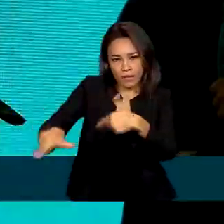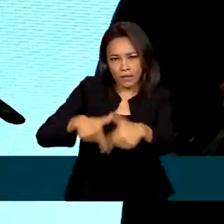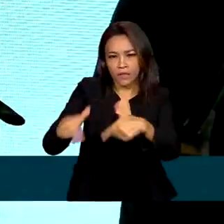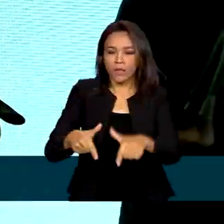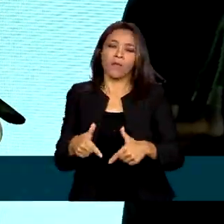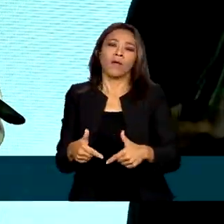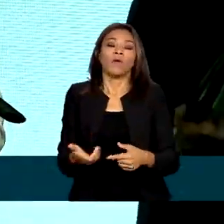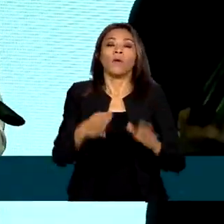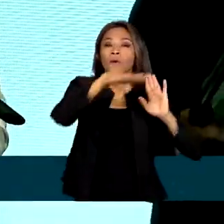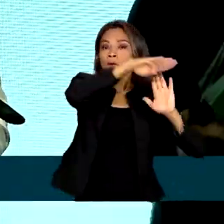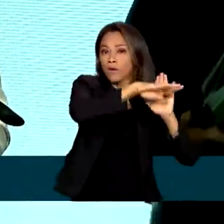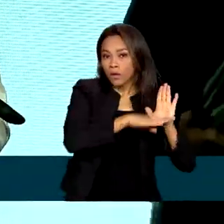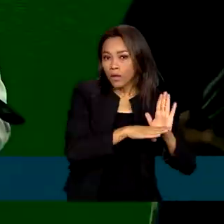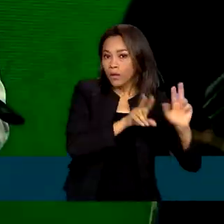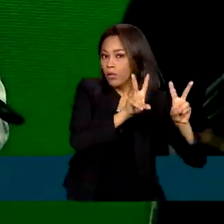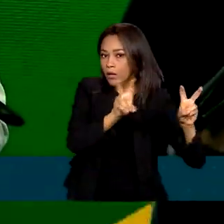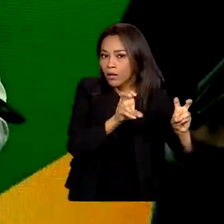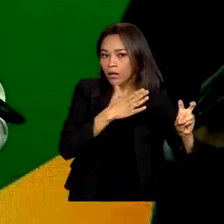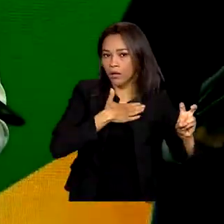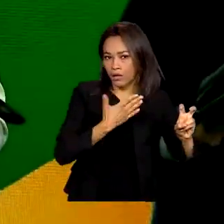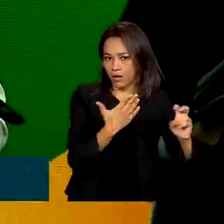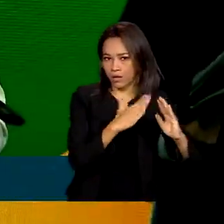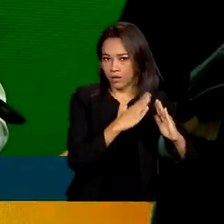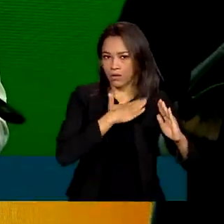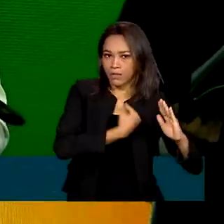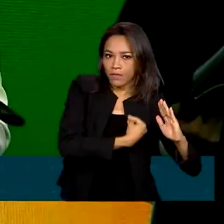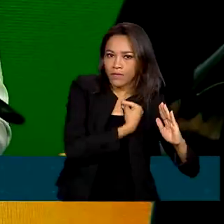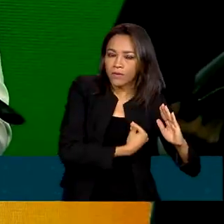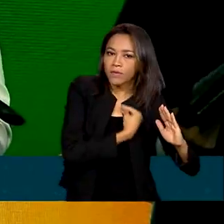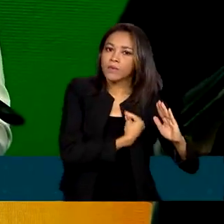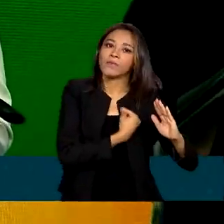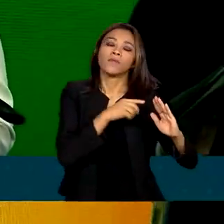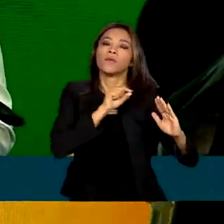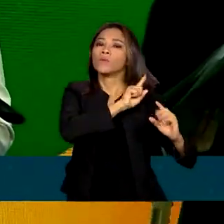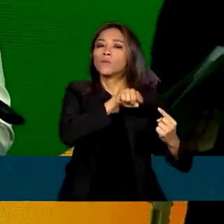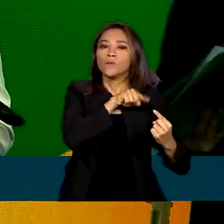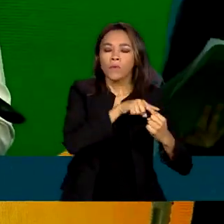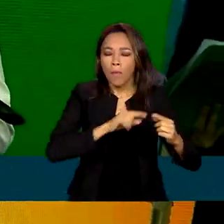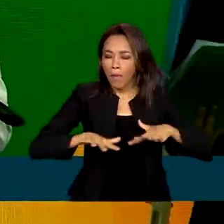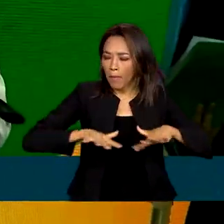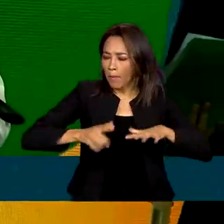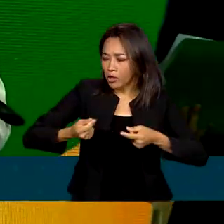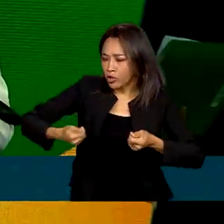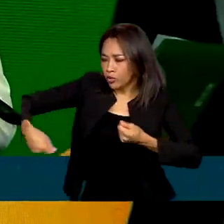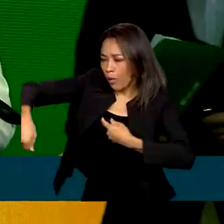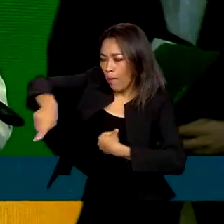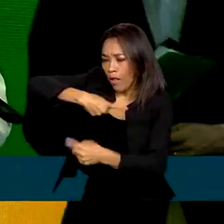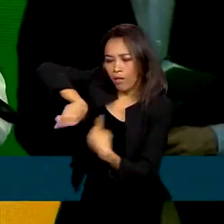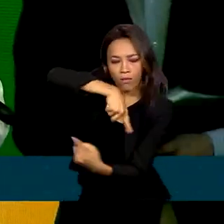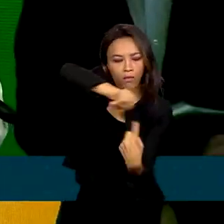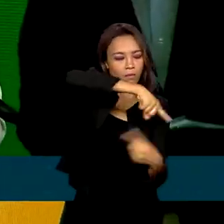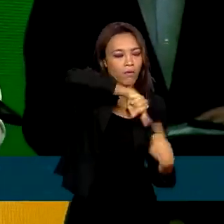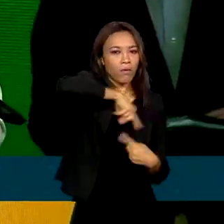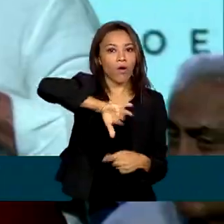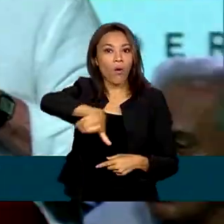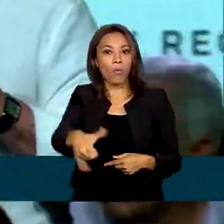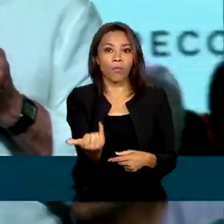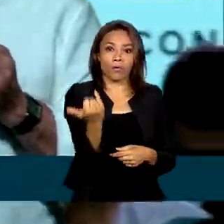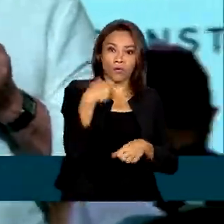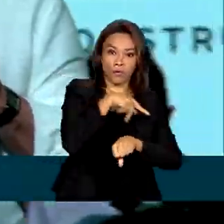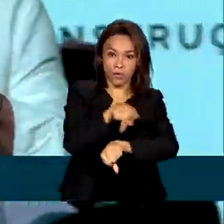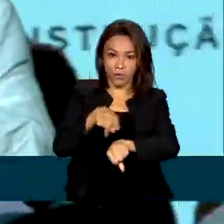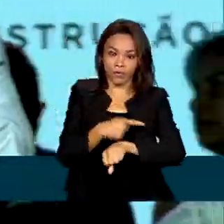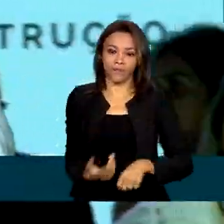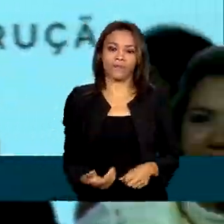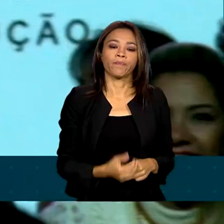Minha Casa Minha Vida tem esse efeito. E também de movimentar a economia e gerar oportunidade no nosso país. O